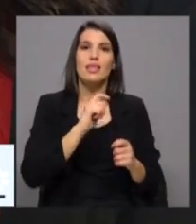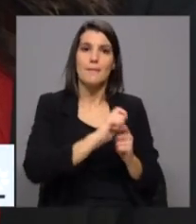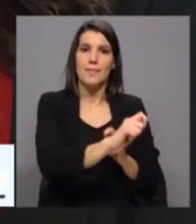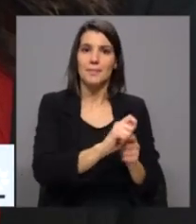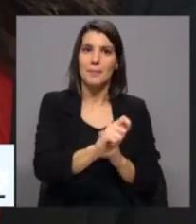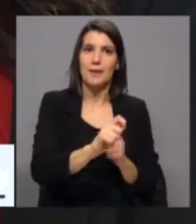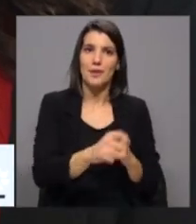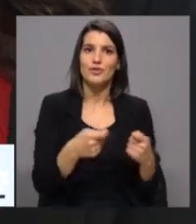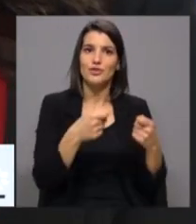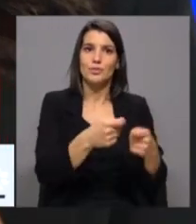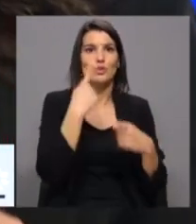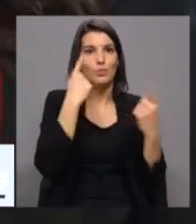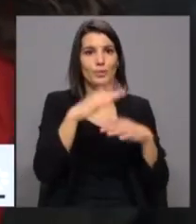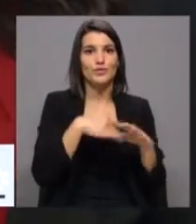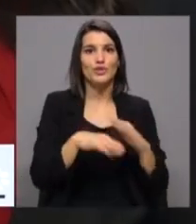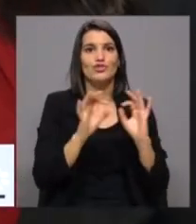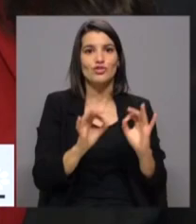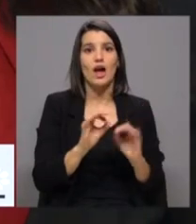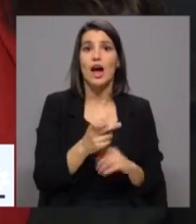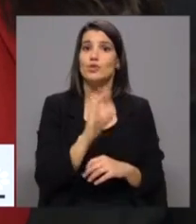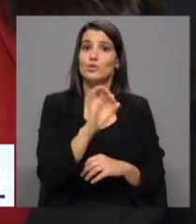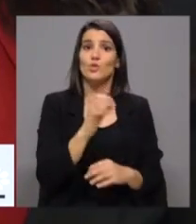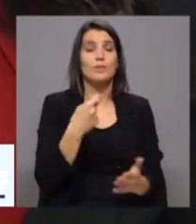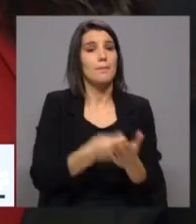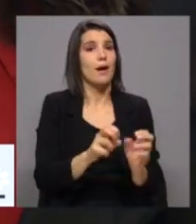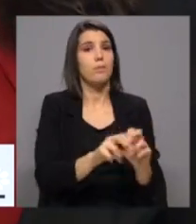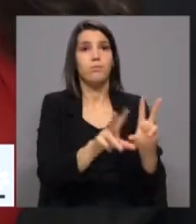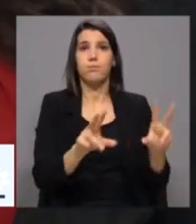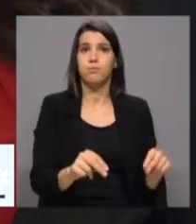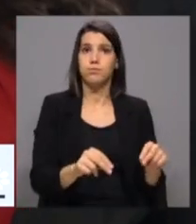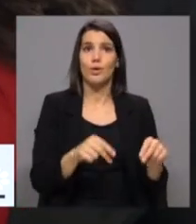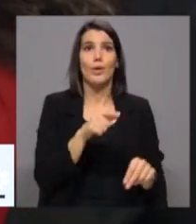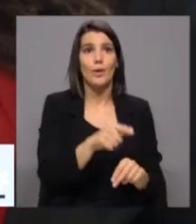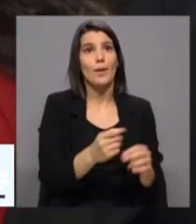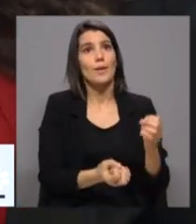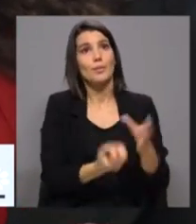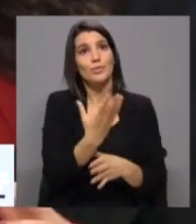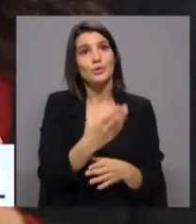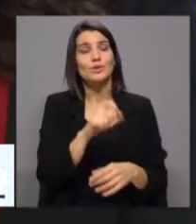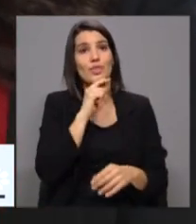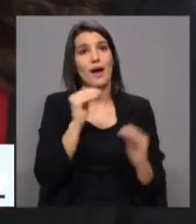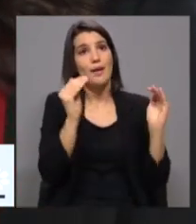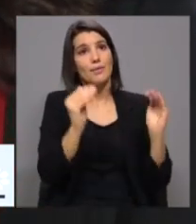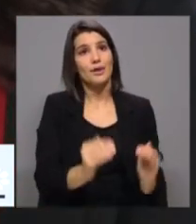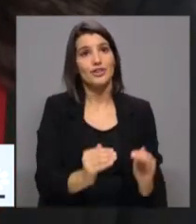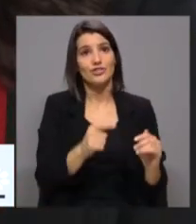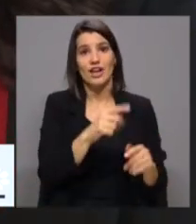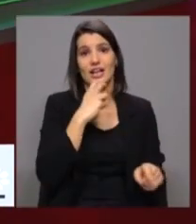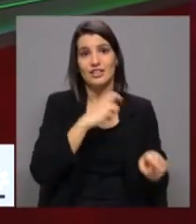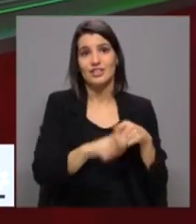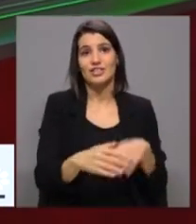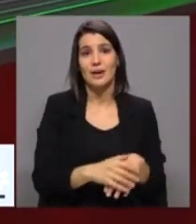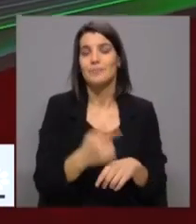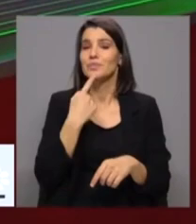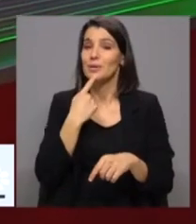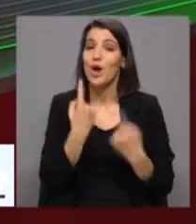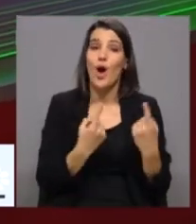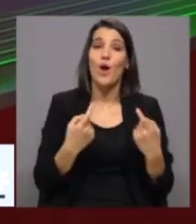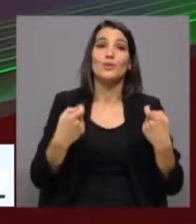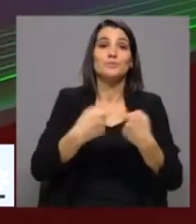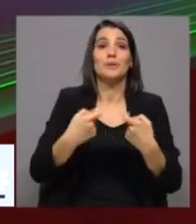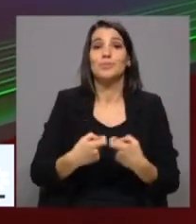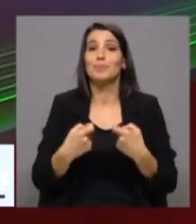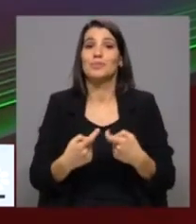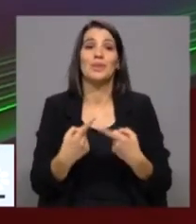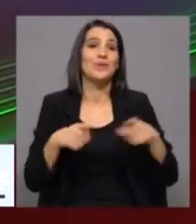investimento público que foi feito, em 8 anos paga-se, ao mesmo tempo que quem tem a produção consegue baixar a energia. Outras é que não estão e por isso é que não conseguiram chegar Mas